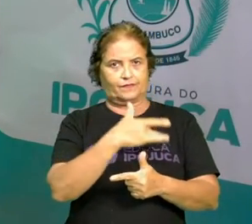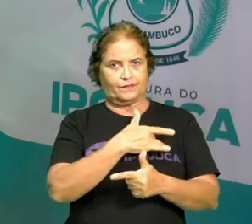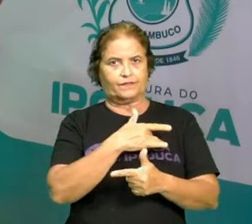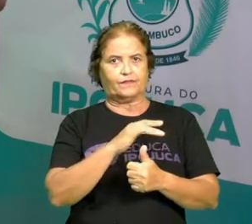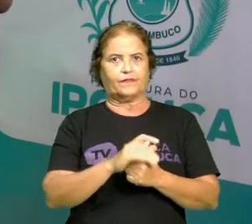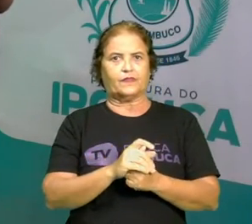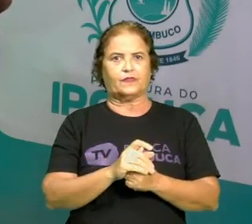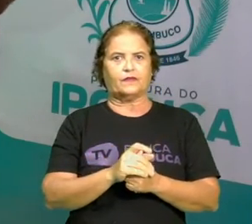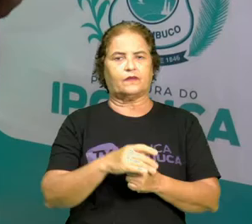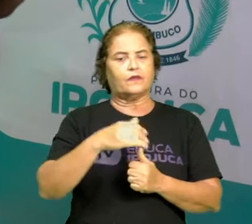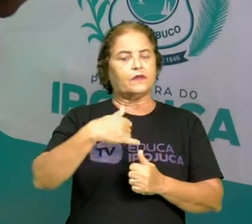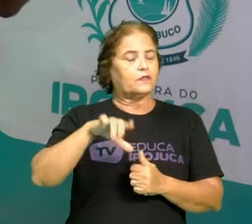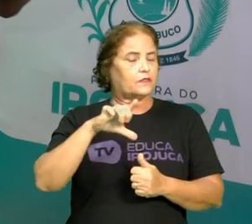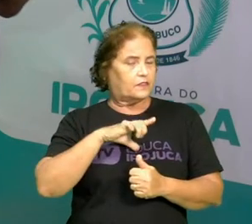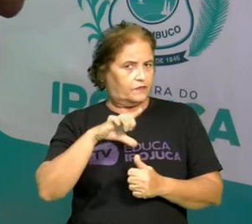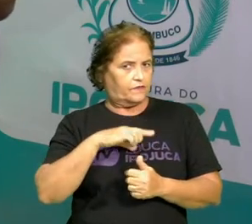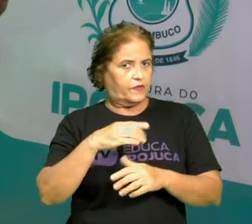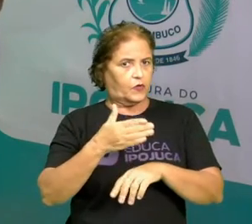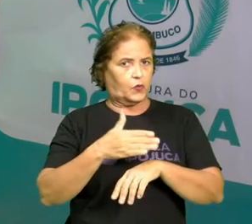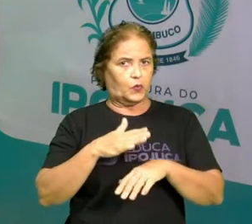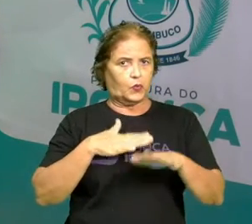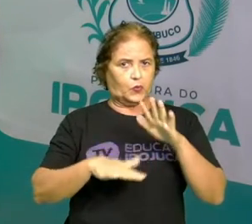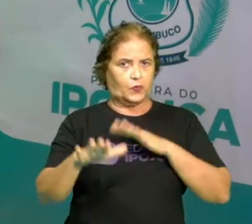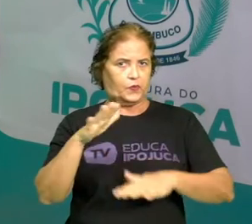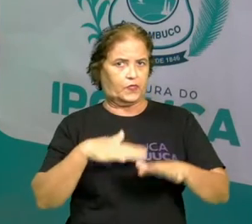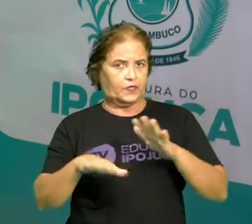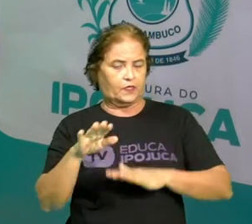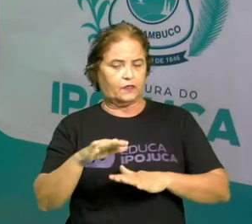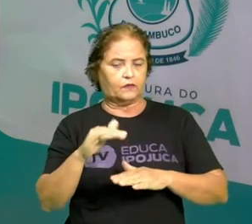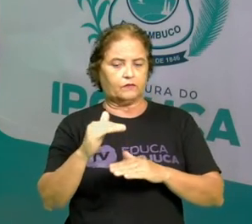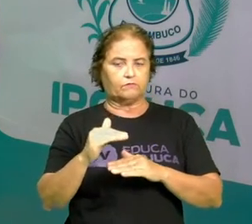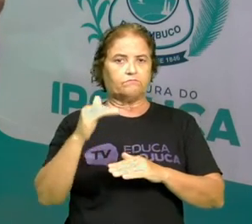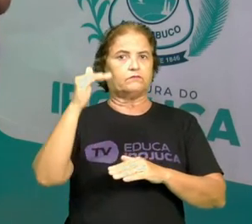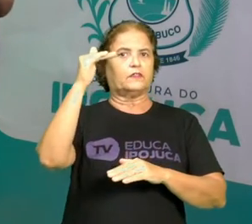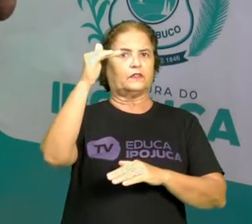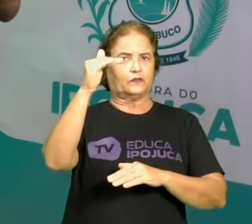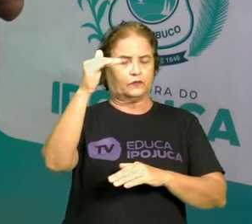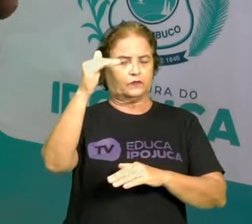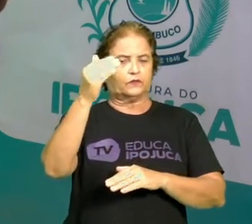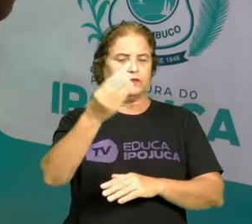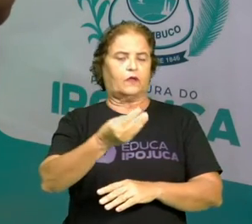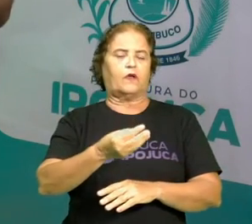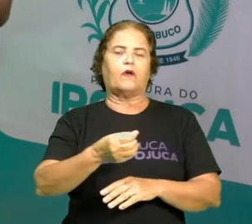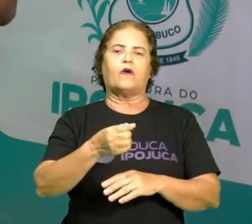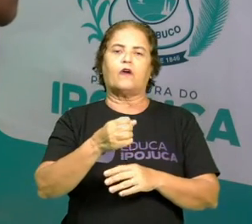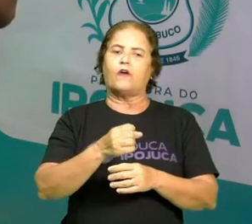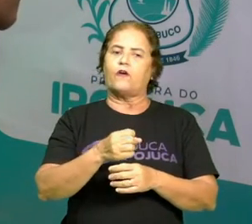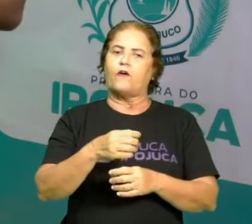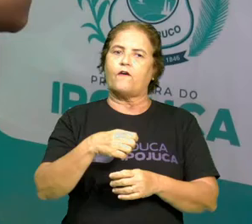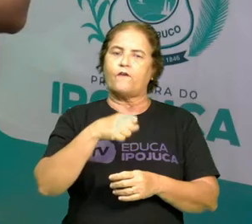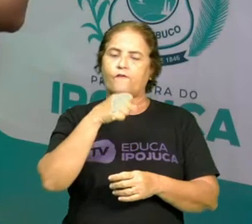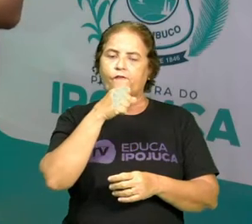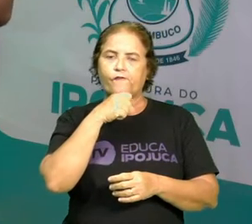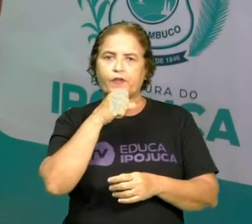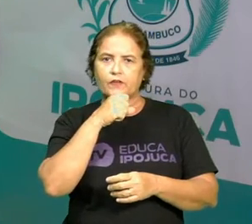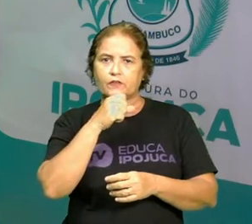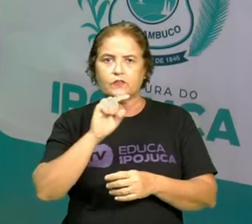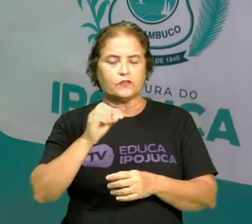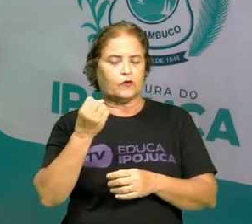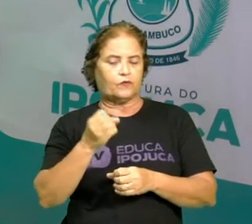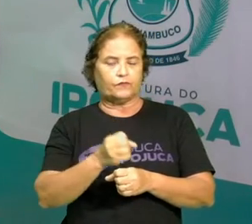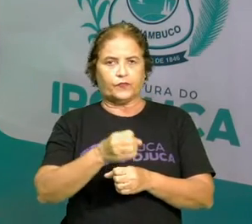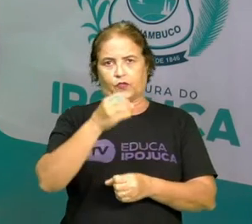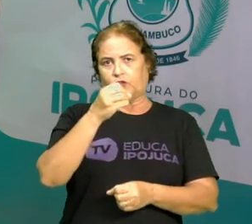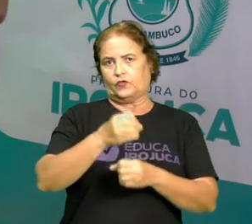Se houver cuidado, durante a vida adulta, teremos uma velhice, ou seja, uma fase idosa